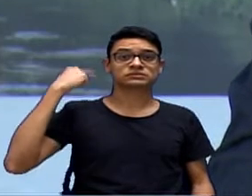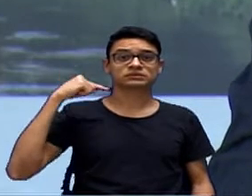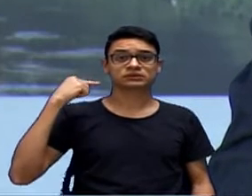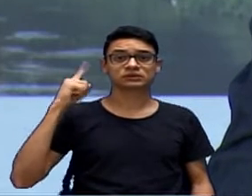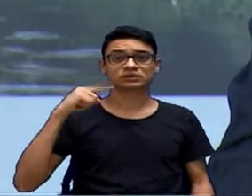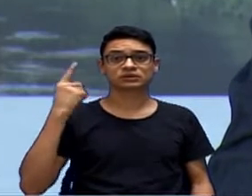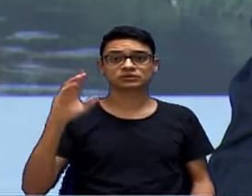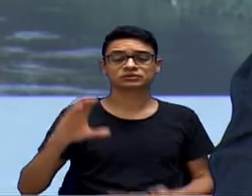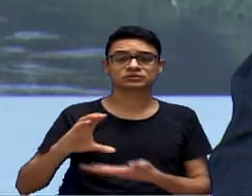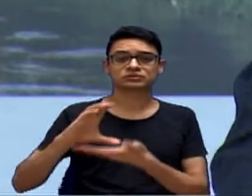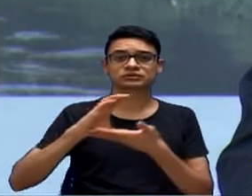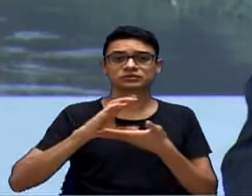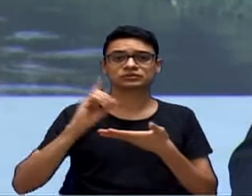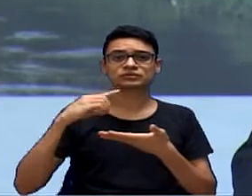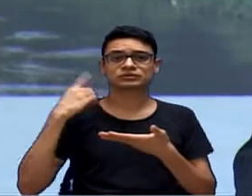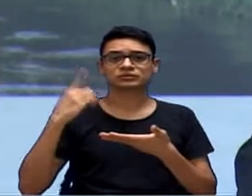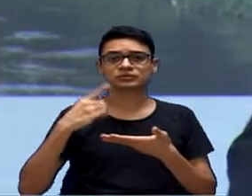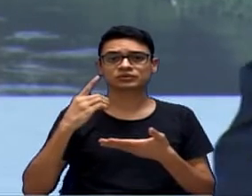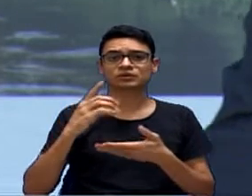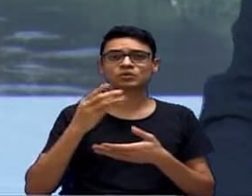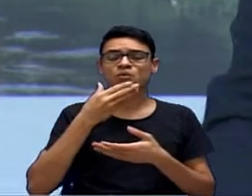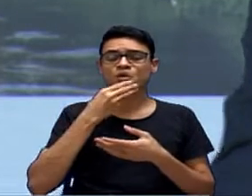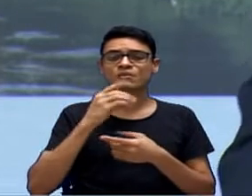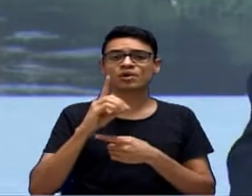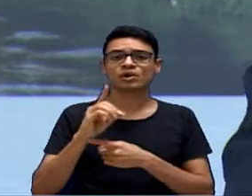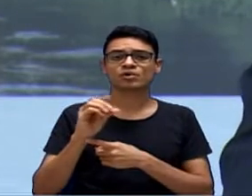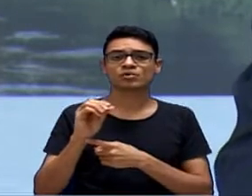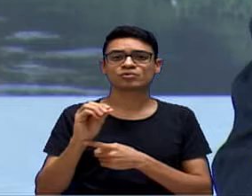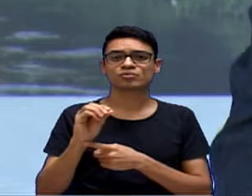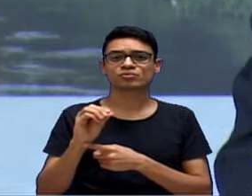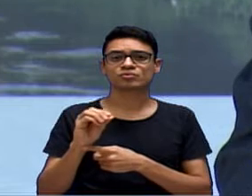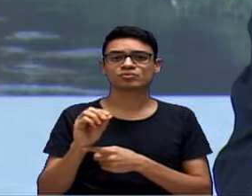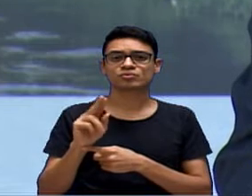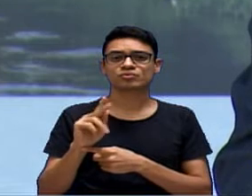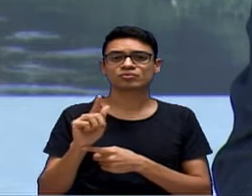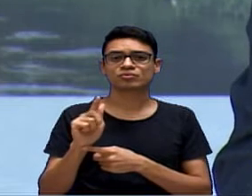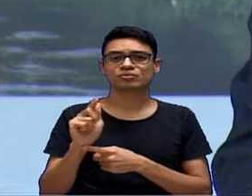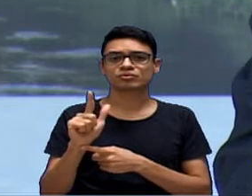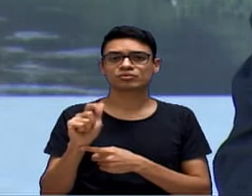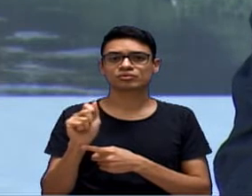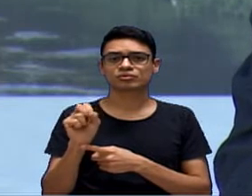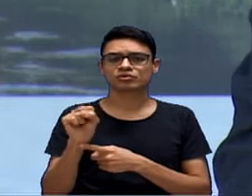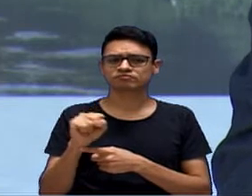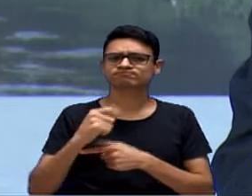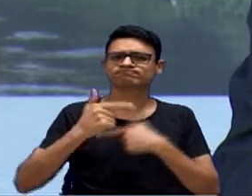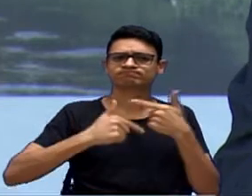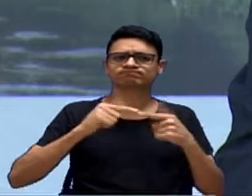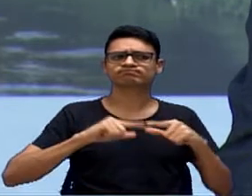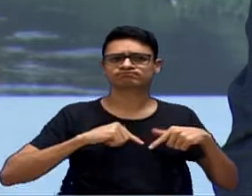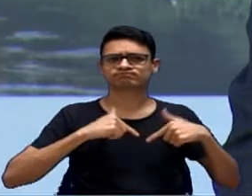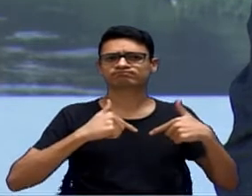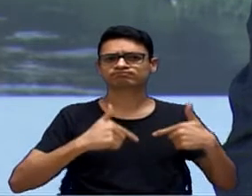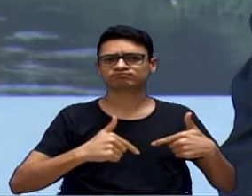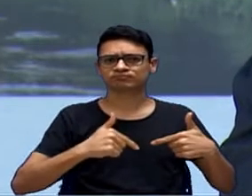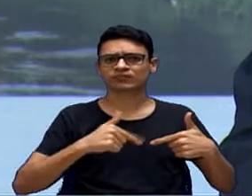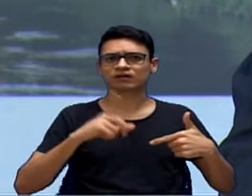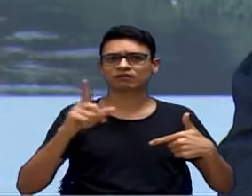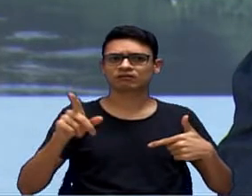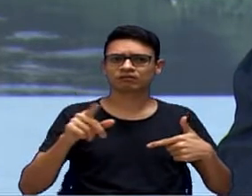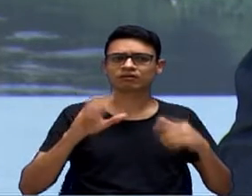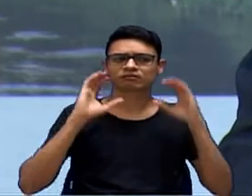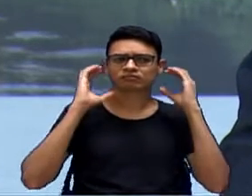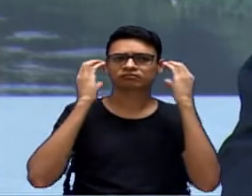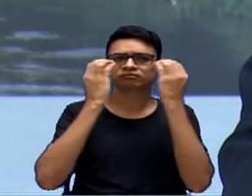estivemos recebendo a visita do deputado estadual Douglas Garcia, um deputado muito produtivo e combativo na Assembleia Legislativa.